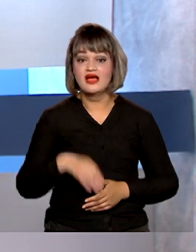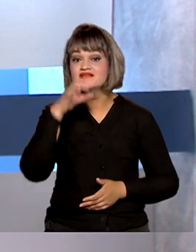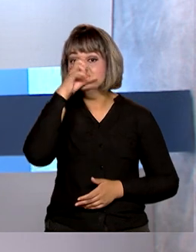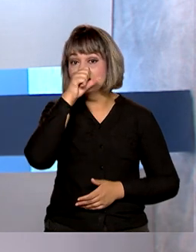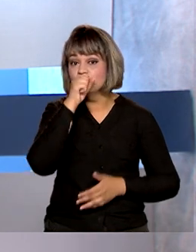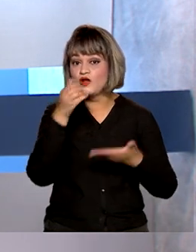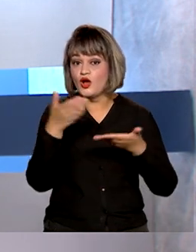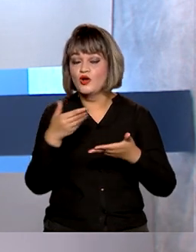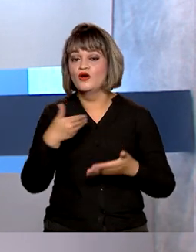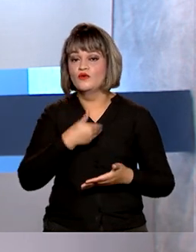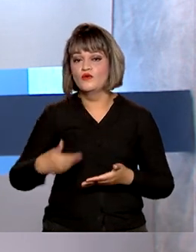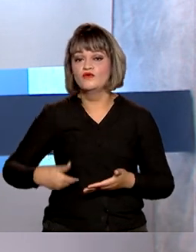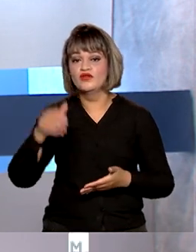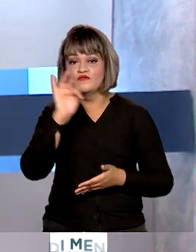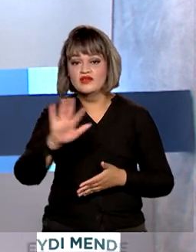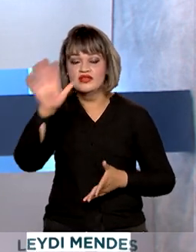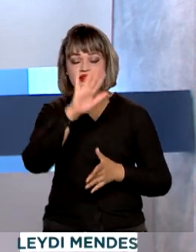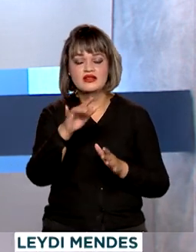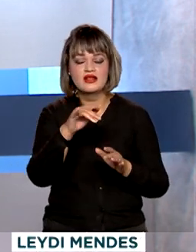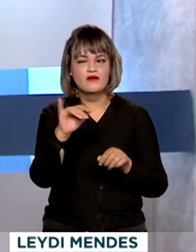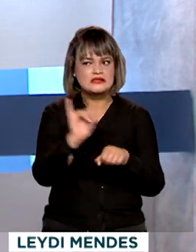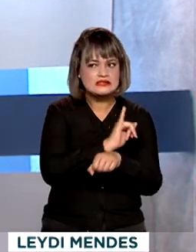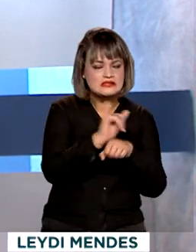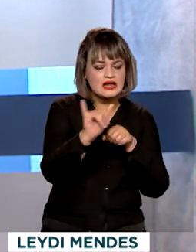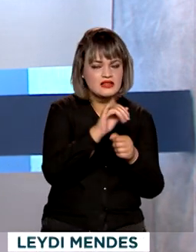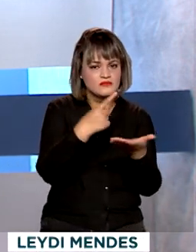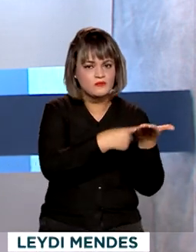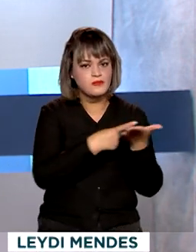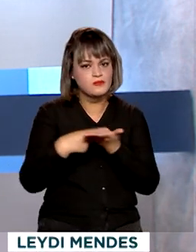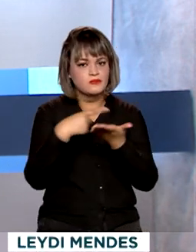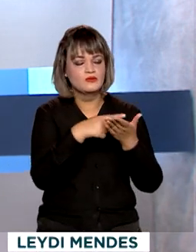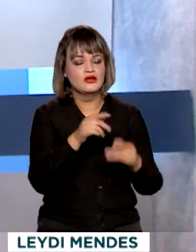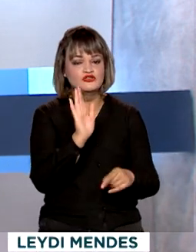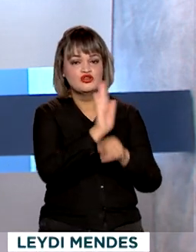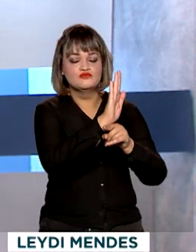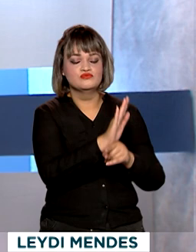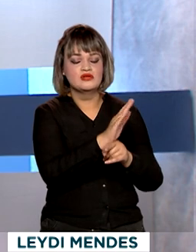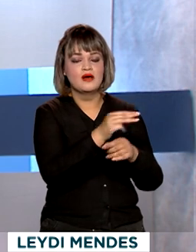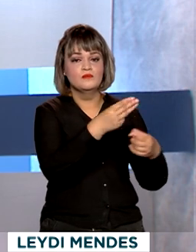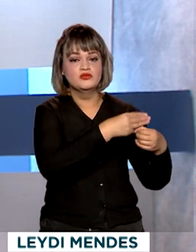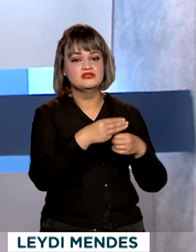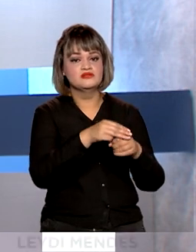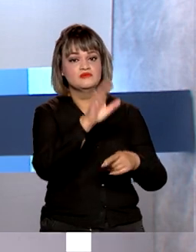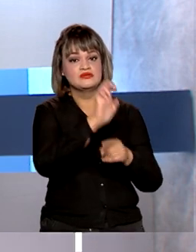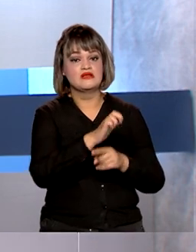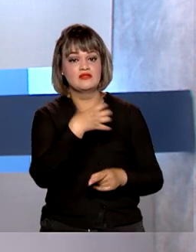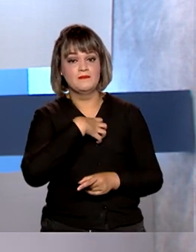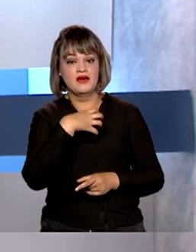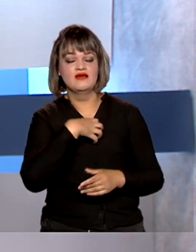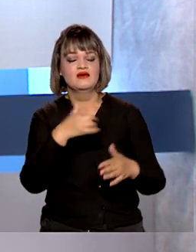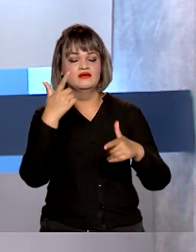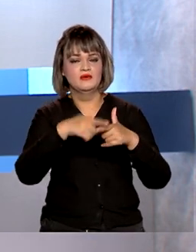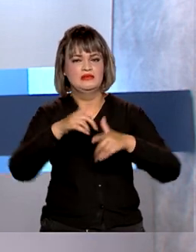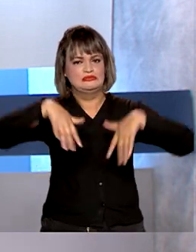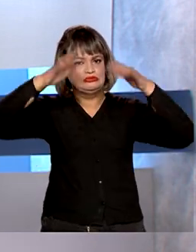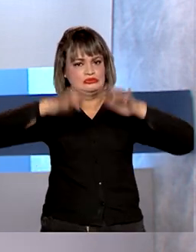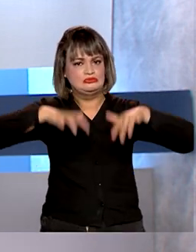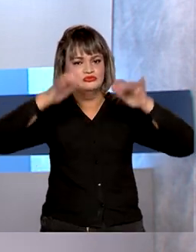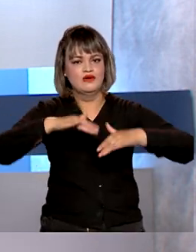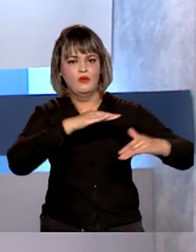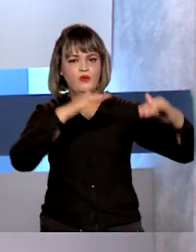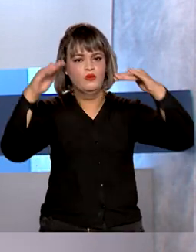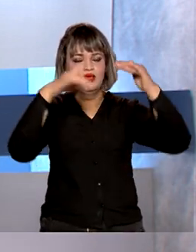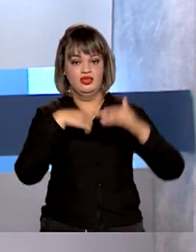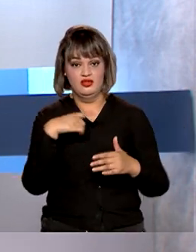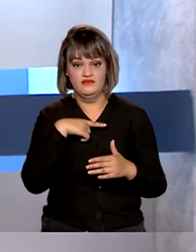sábado, o governo federal criou uma operação conjunta de socorro aos municípios baianos, afetados pelas enchentes. A base